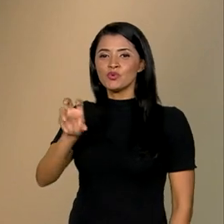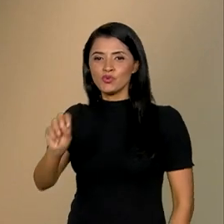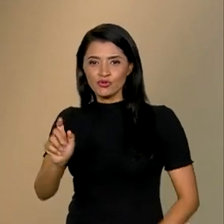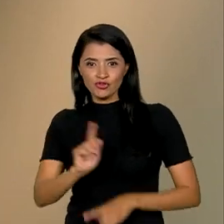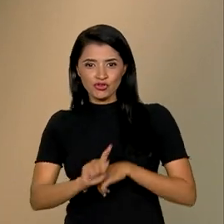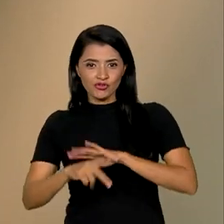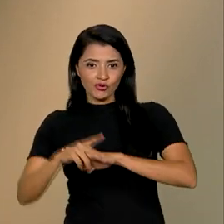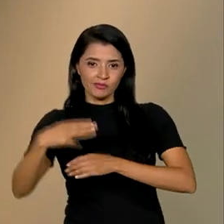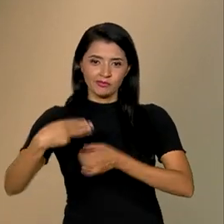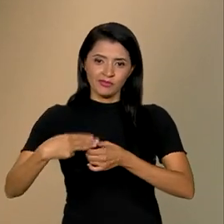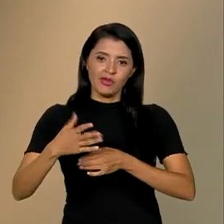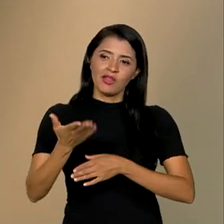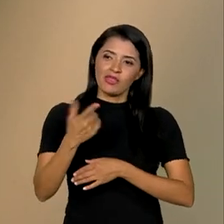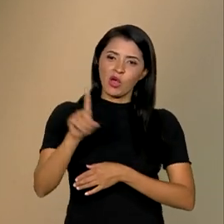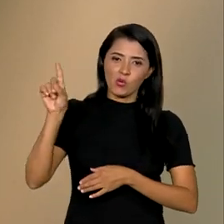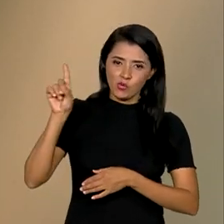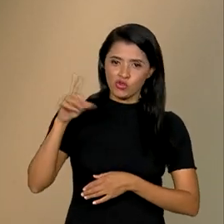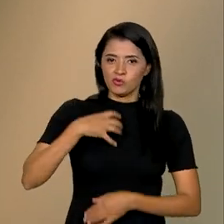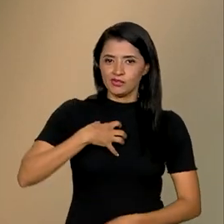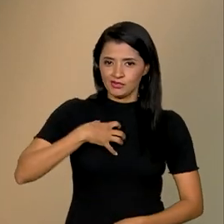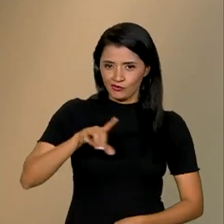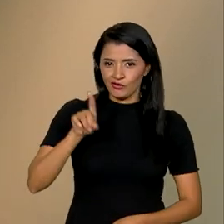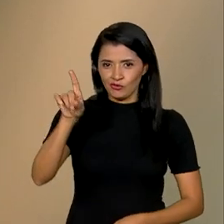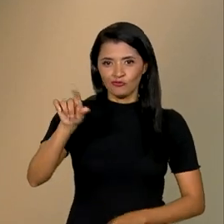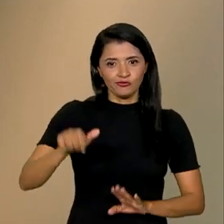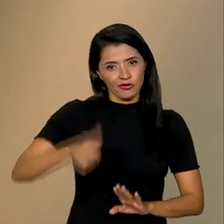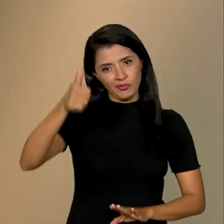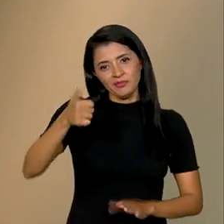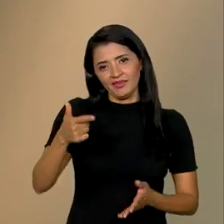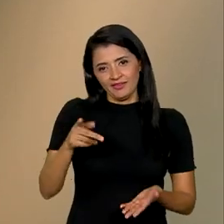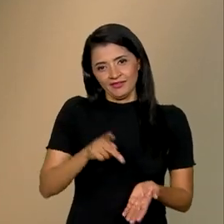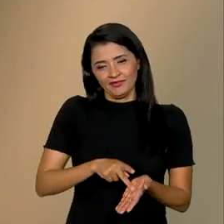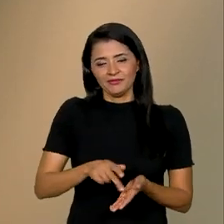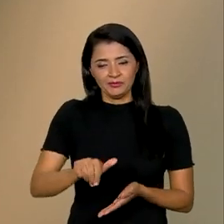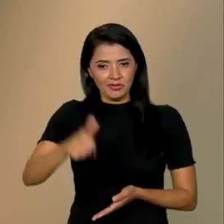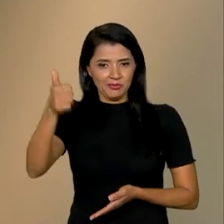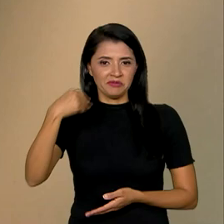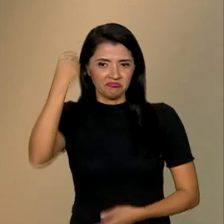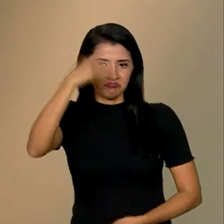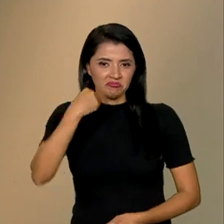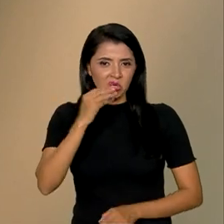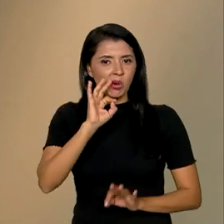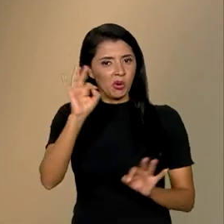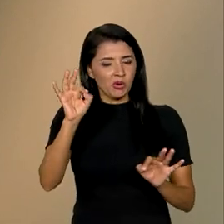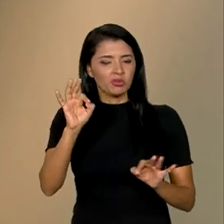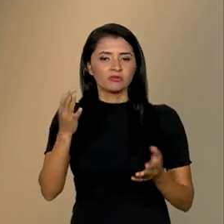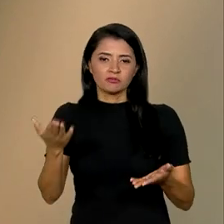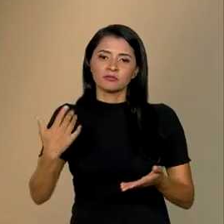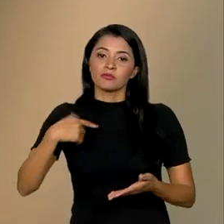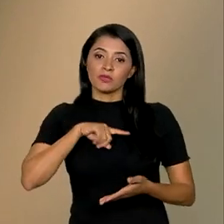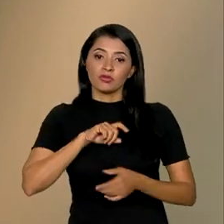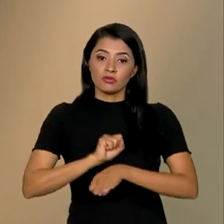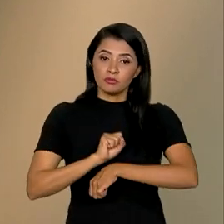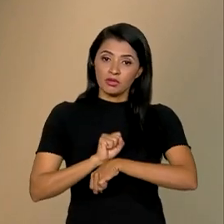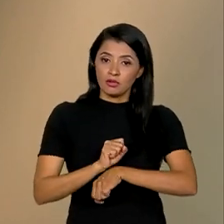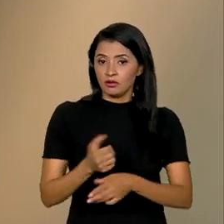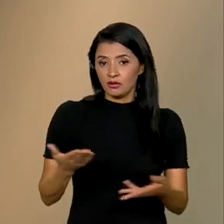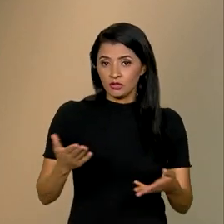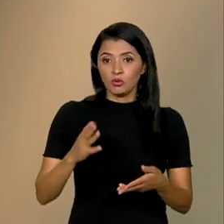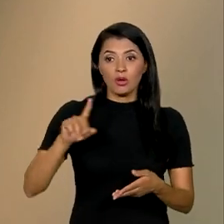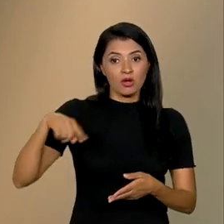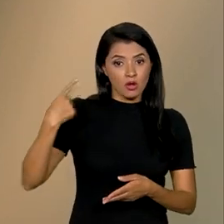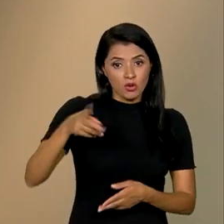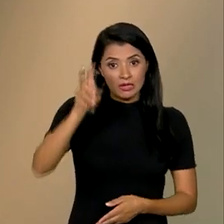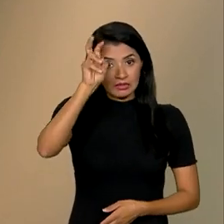municipais na última caravana em Salvador, que foi a primeira, na verdade. É uma experiência muito exitosa. Então, nós estamos aguardando, próxima